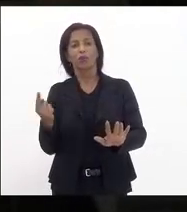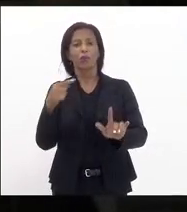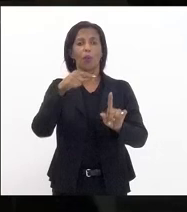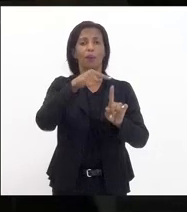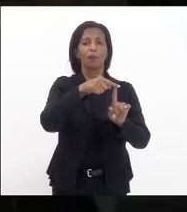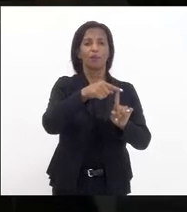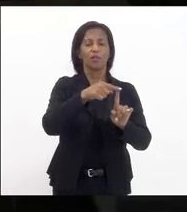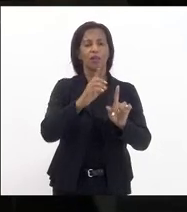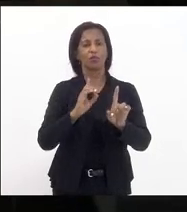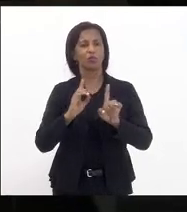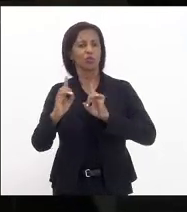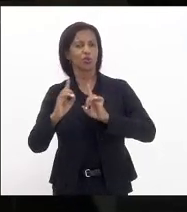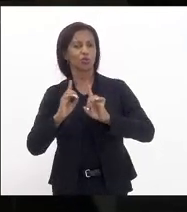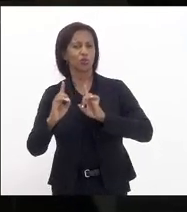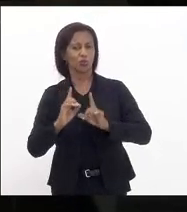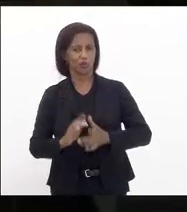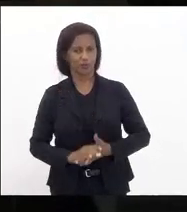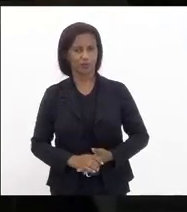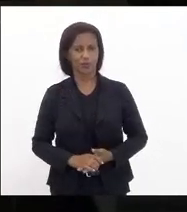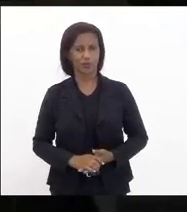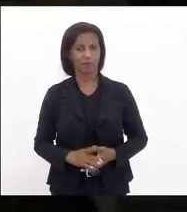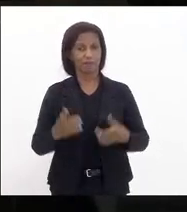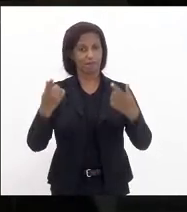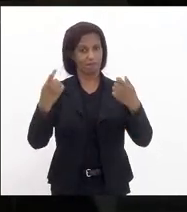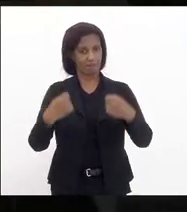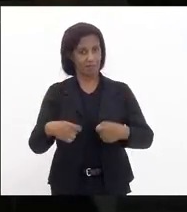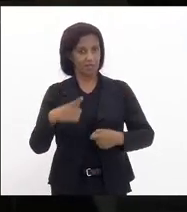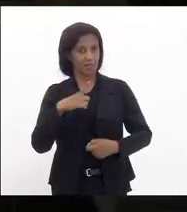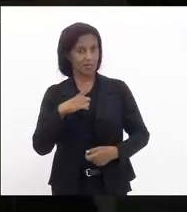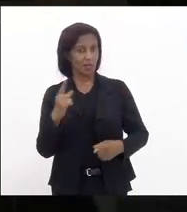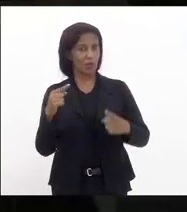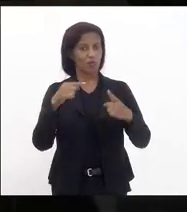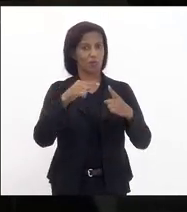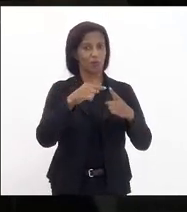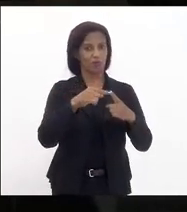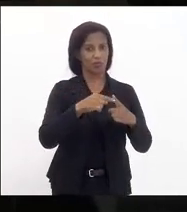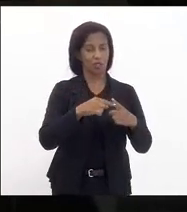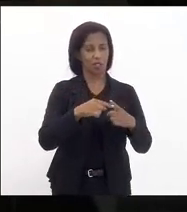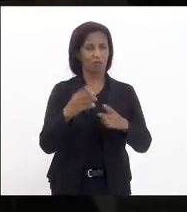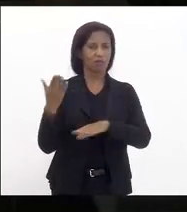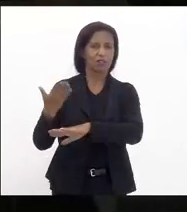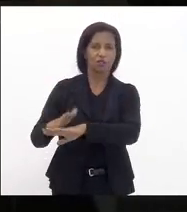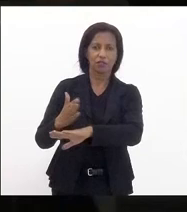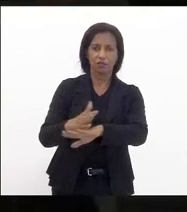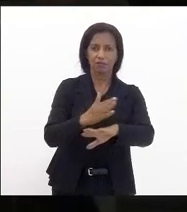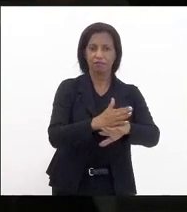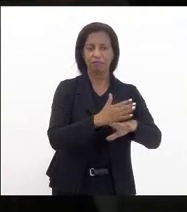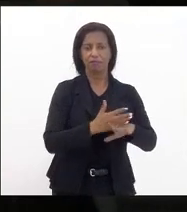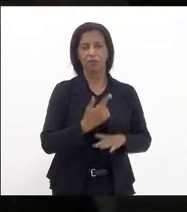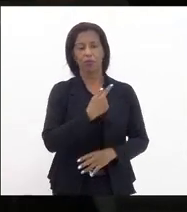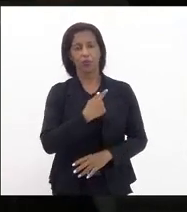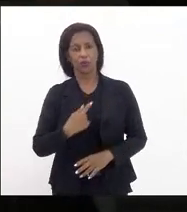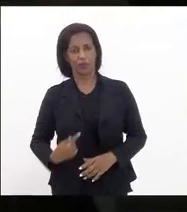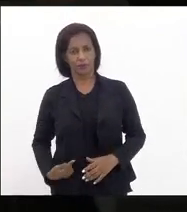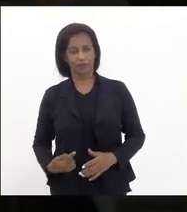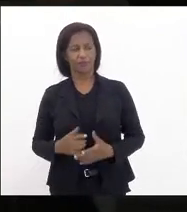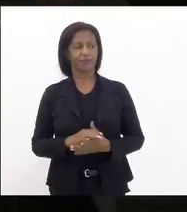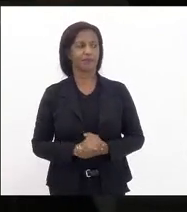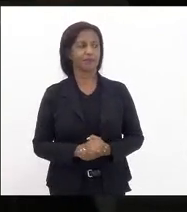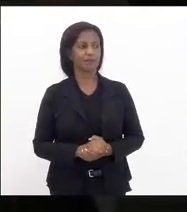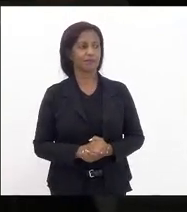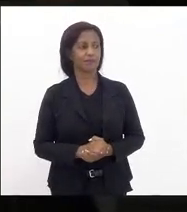de discurso tem que ser objeto das práticas governamentais